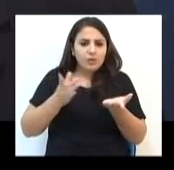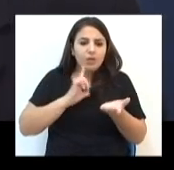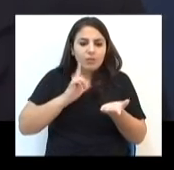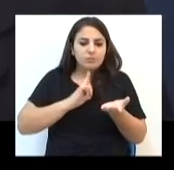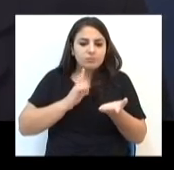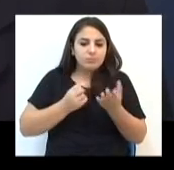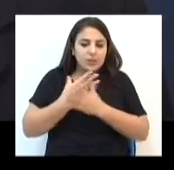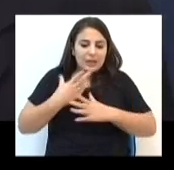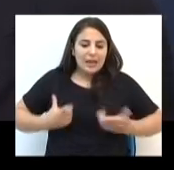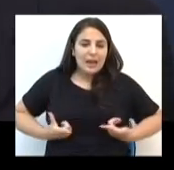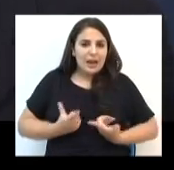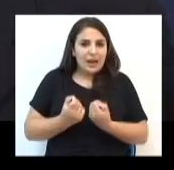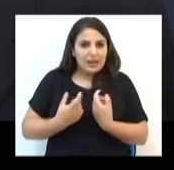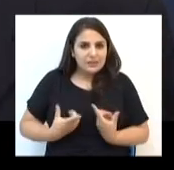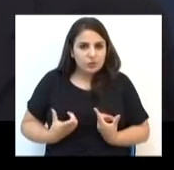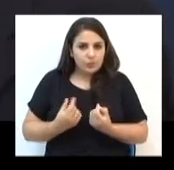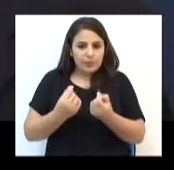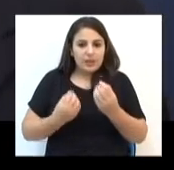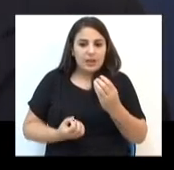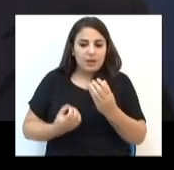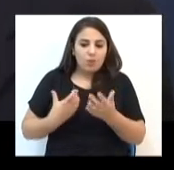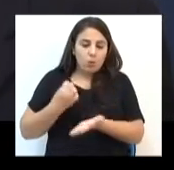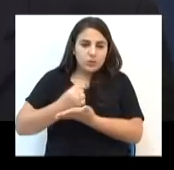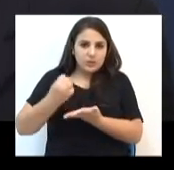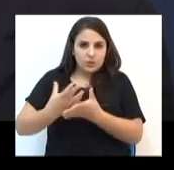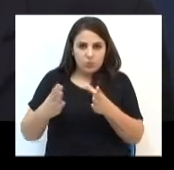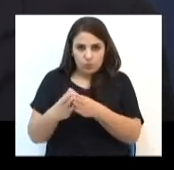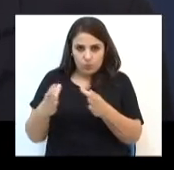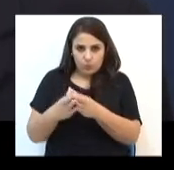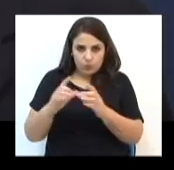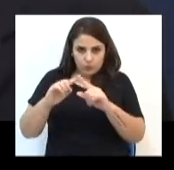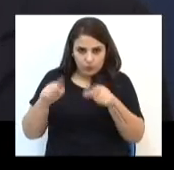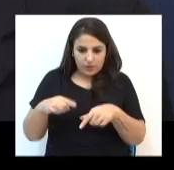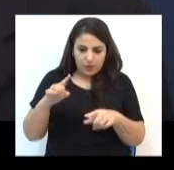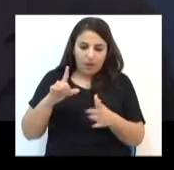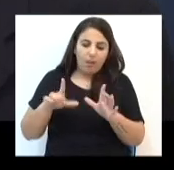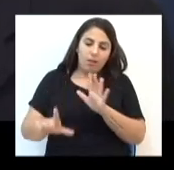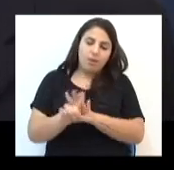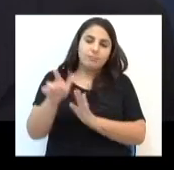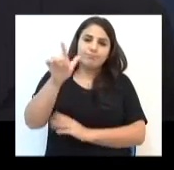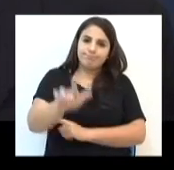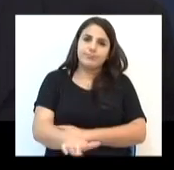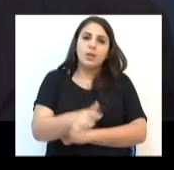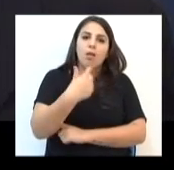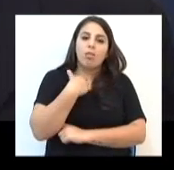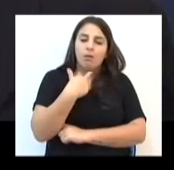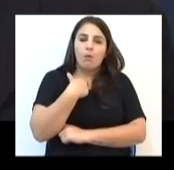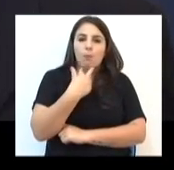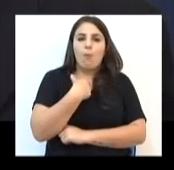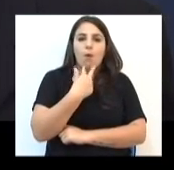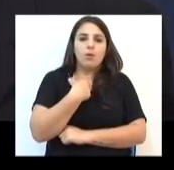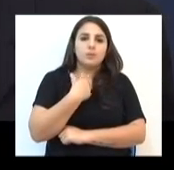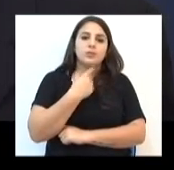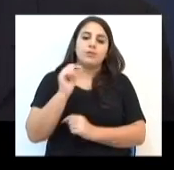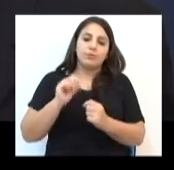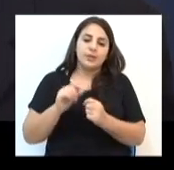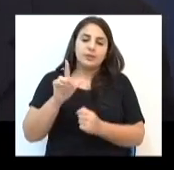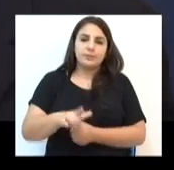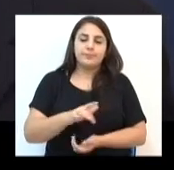talvez, gastos para constituir esse grupo de funcionários. E a lei, mais uma vez, não pode ser